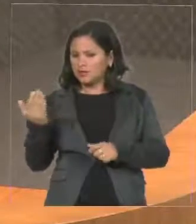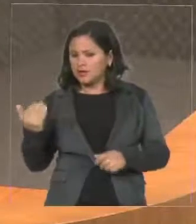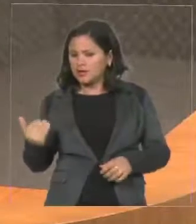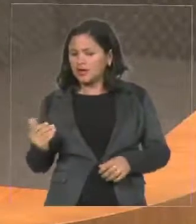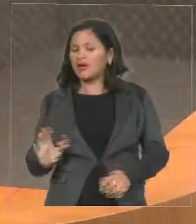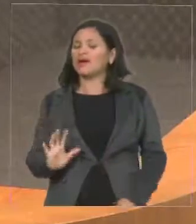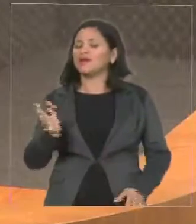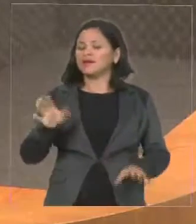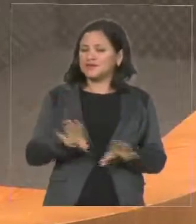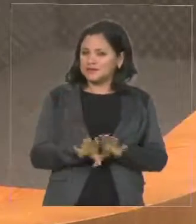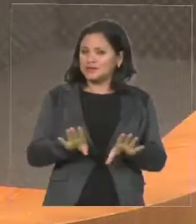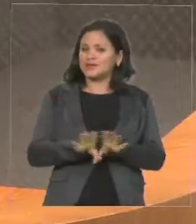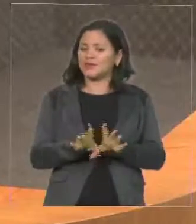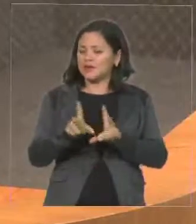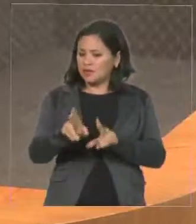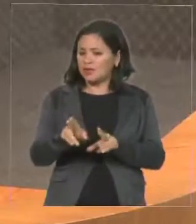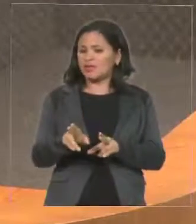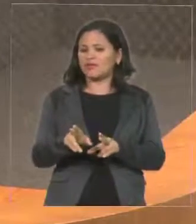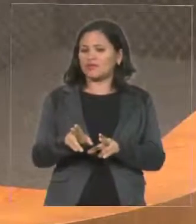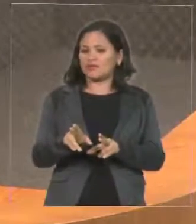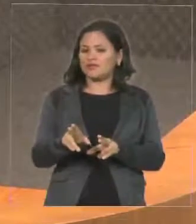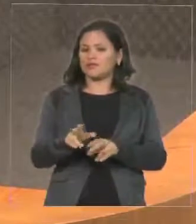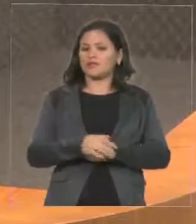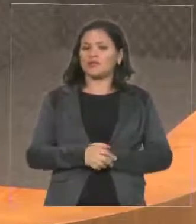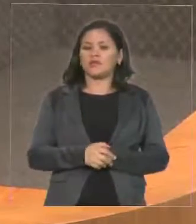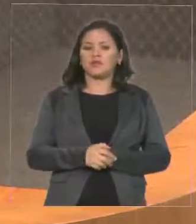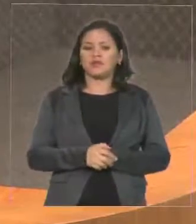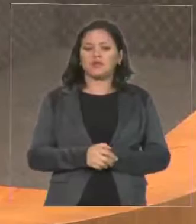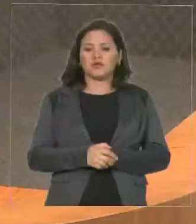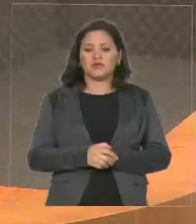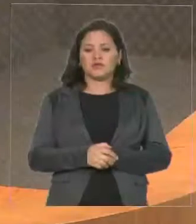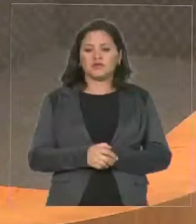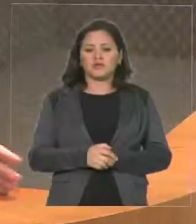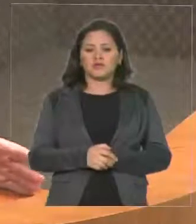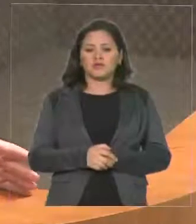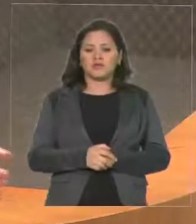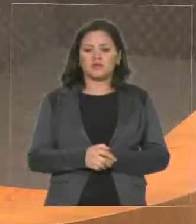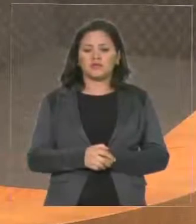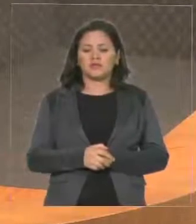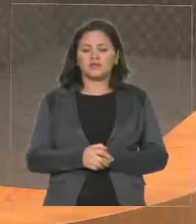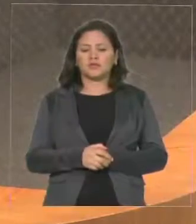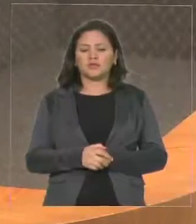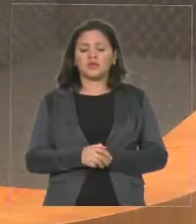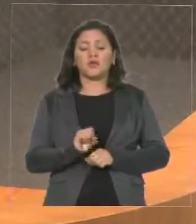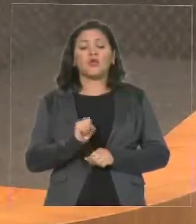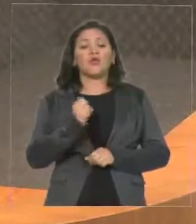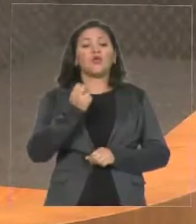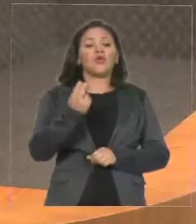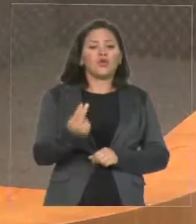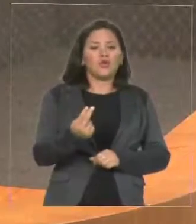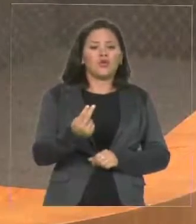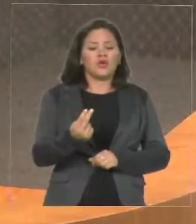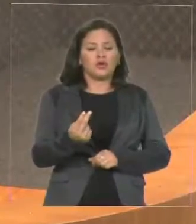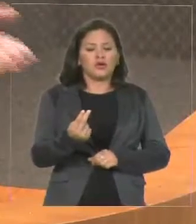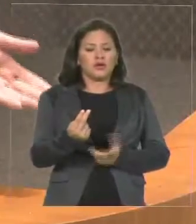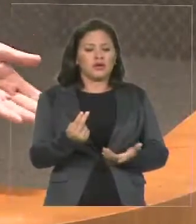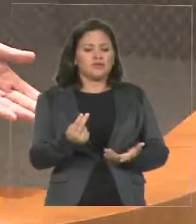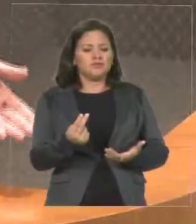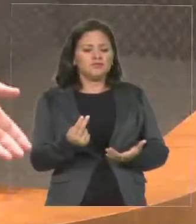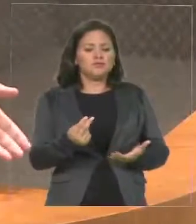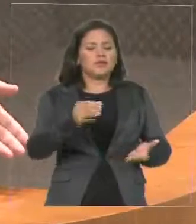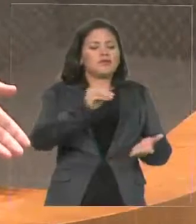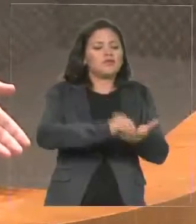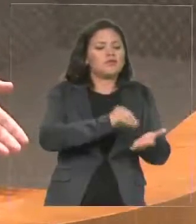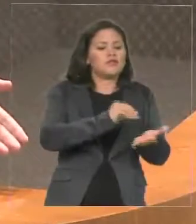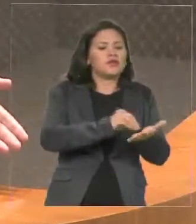similar. O Estado, ou ele para, deputado Levi, os tratamentos de oncologia, que é o caso